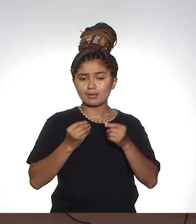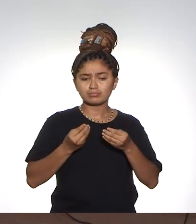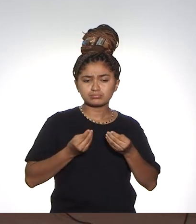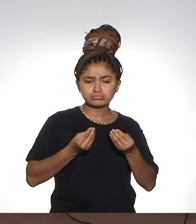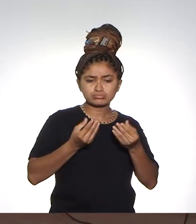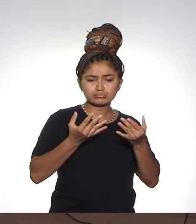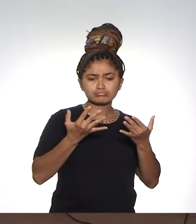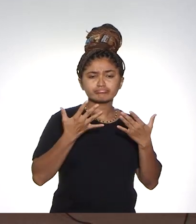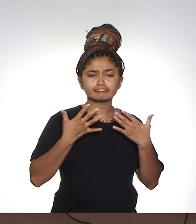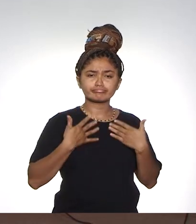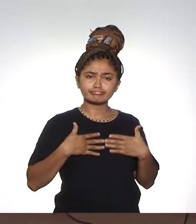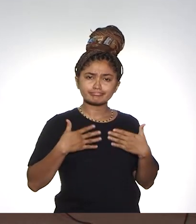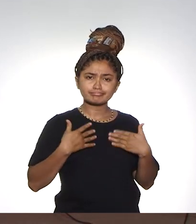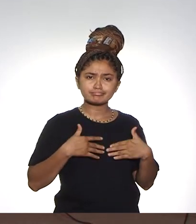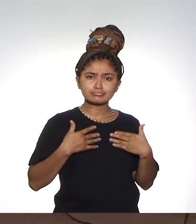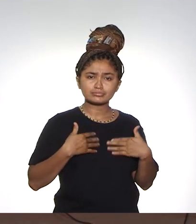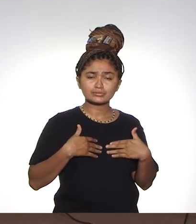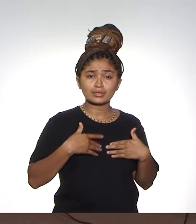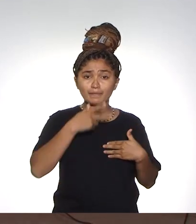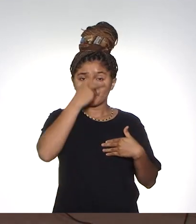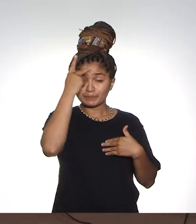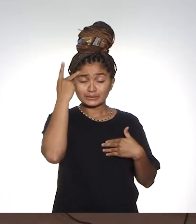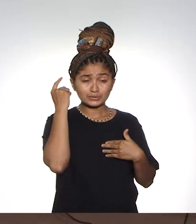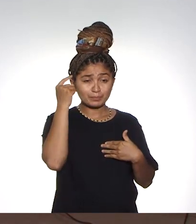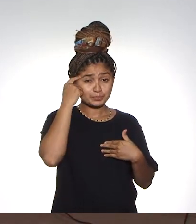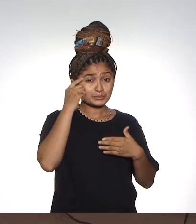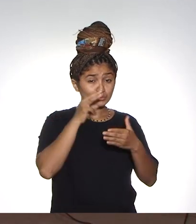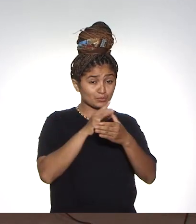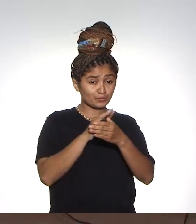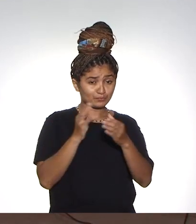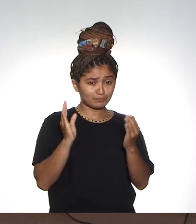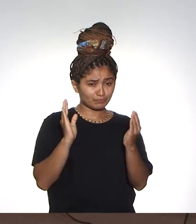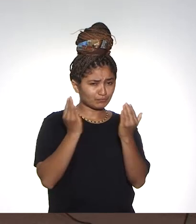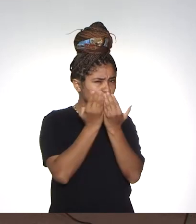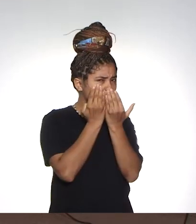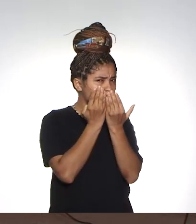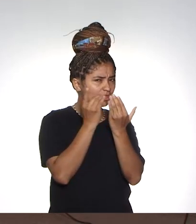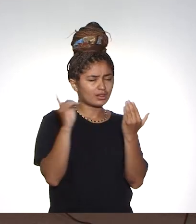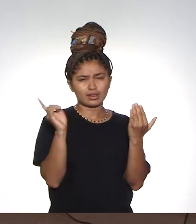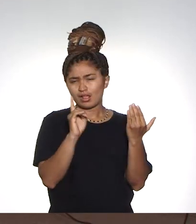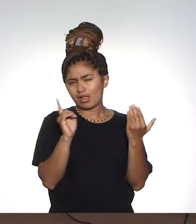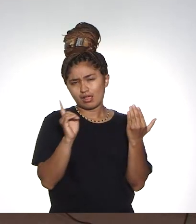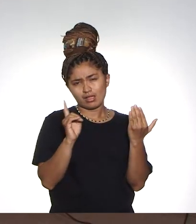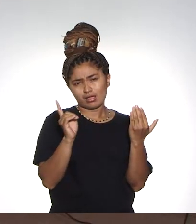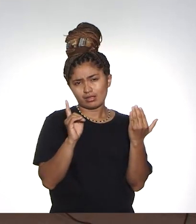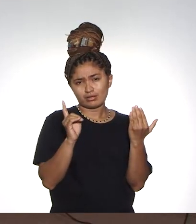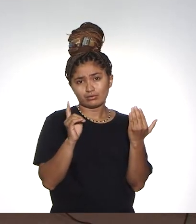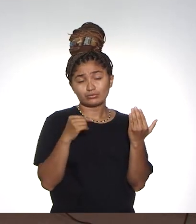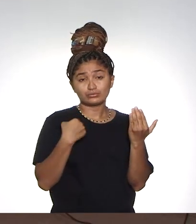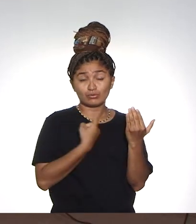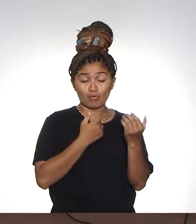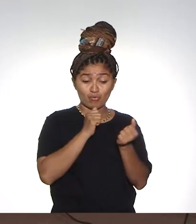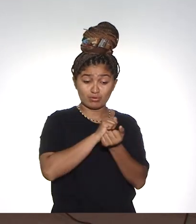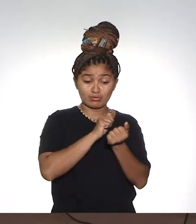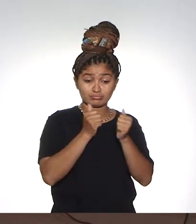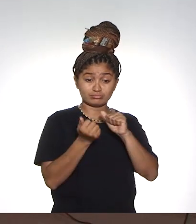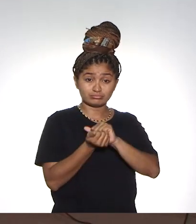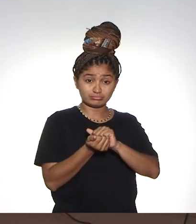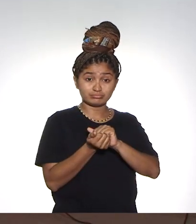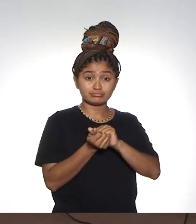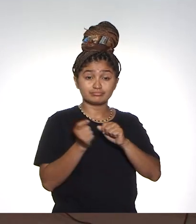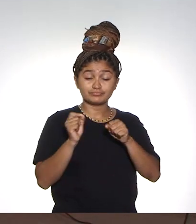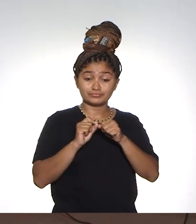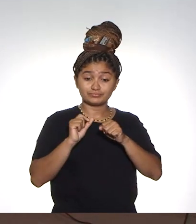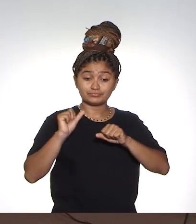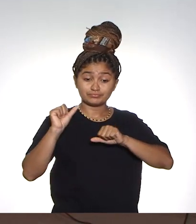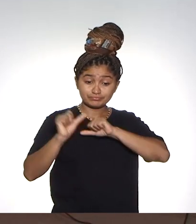oferecer conforto. É o que eu sempre falo. As pessoas achavam que a universidade estava fechada. Nós não estamos fechados. Nós nos adaptamos